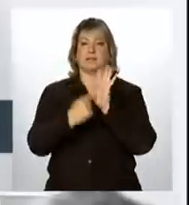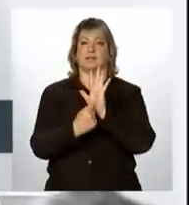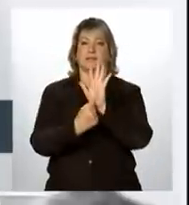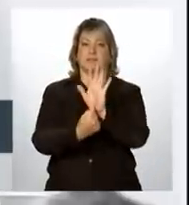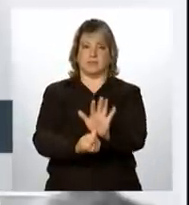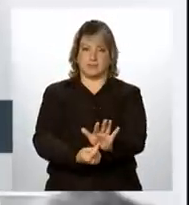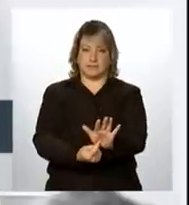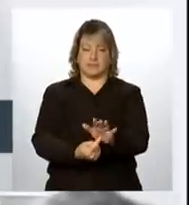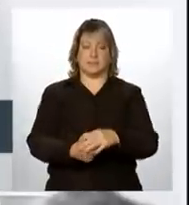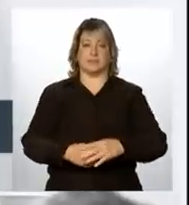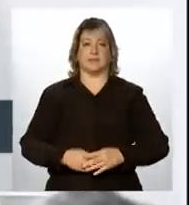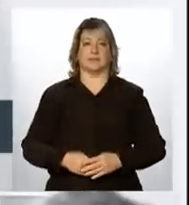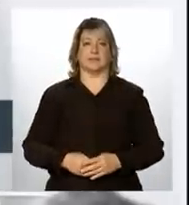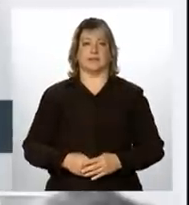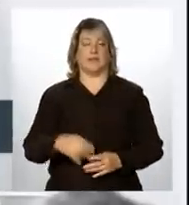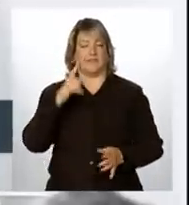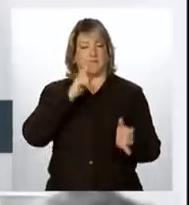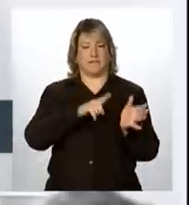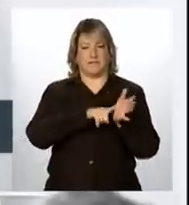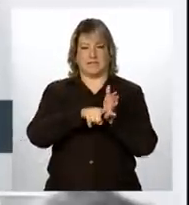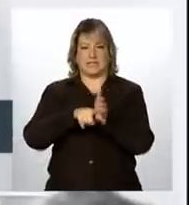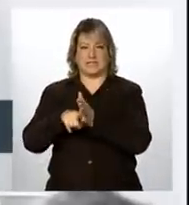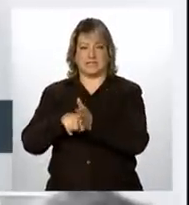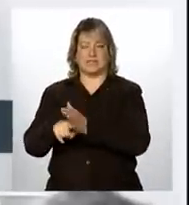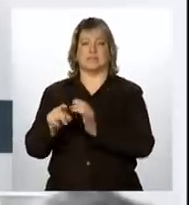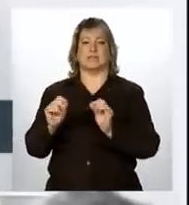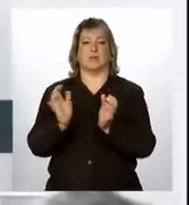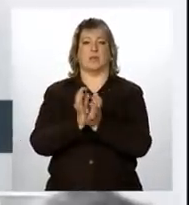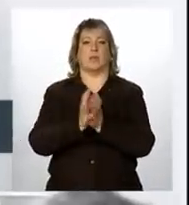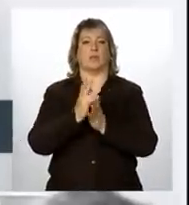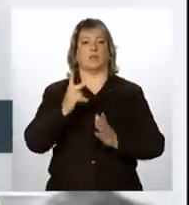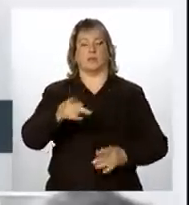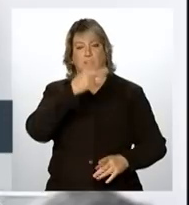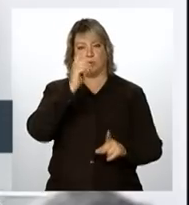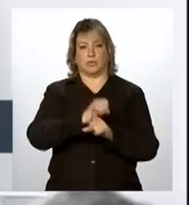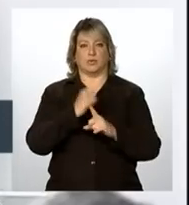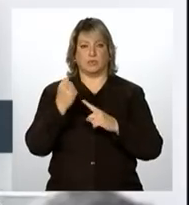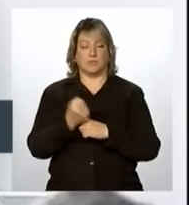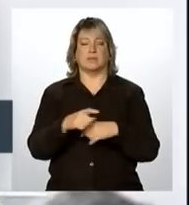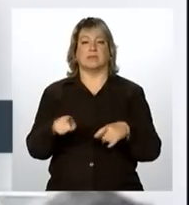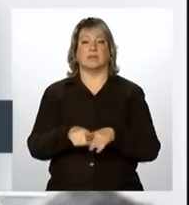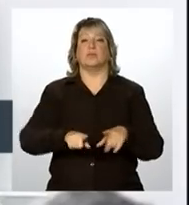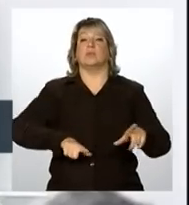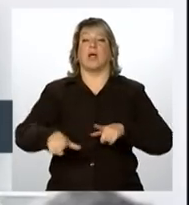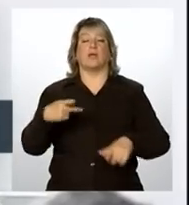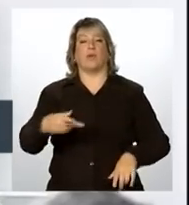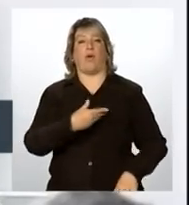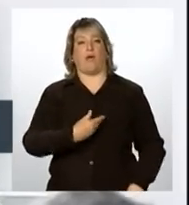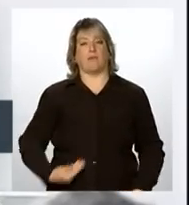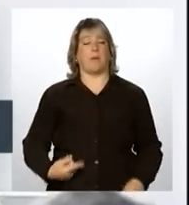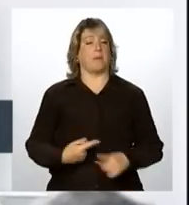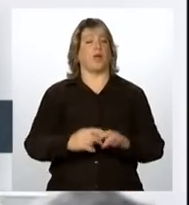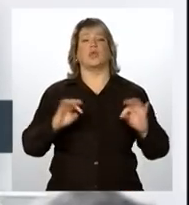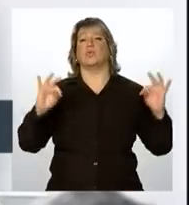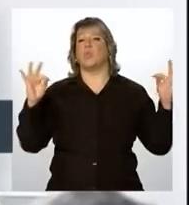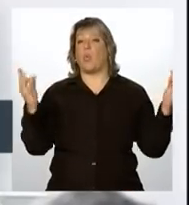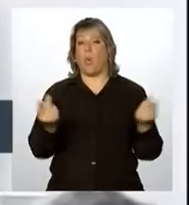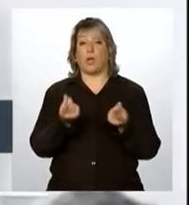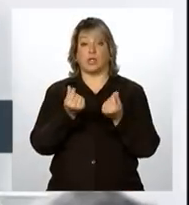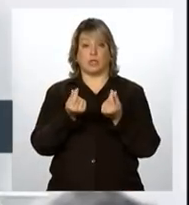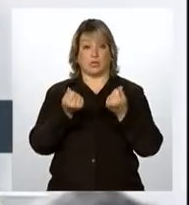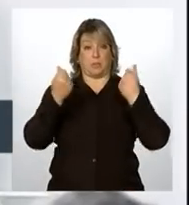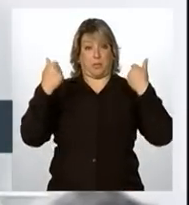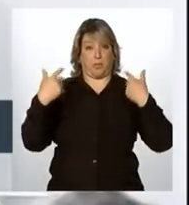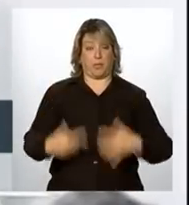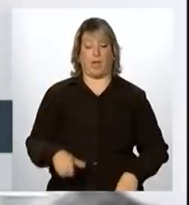de fiscalização por parte da sociedade, das ações de governo, porque toda a despesa que é feita